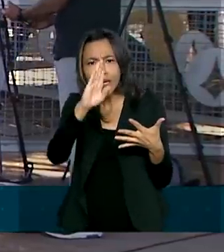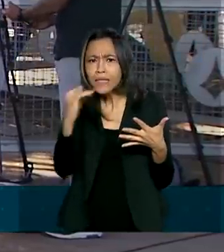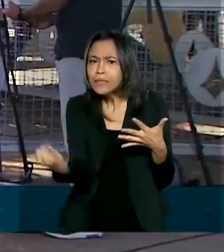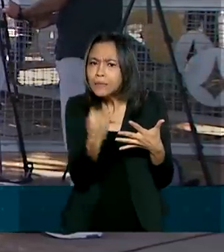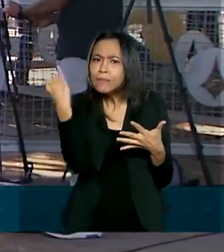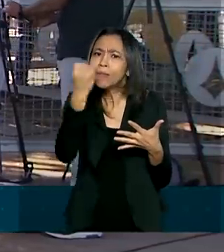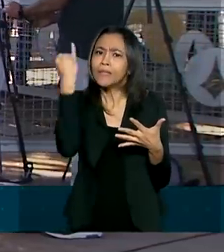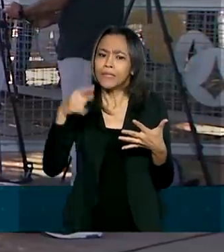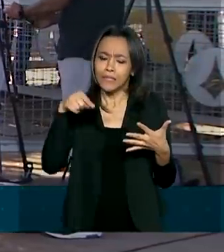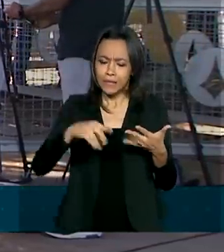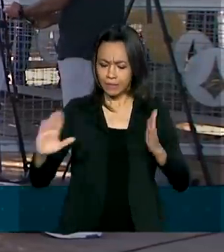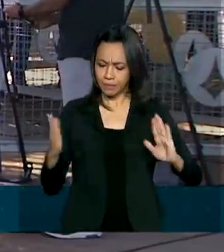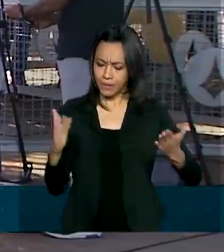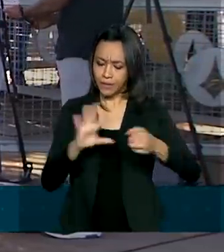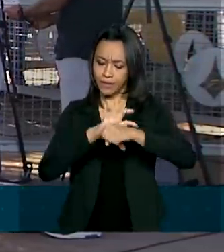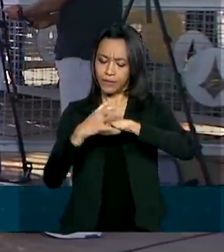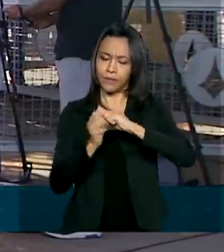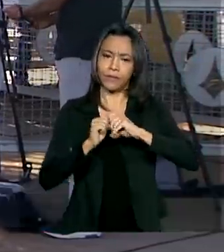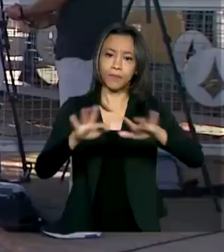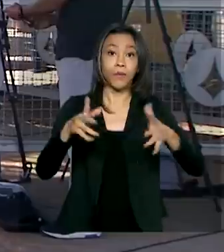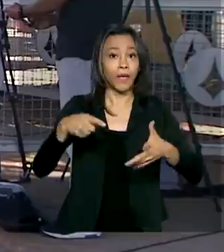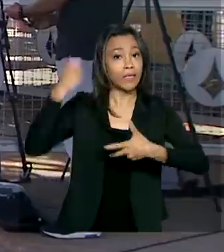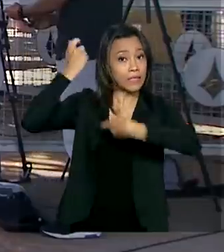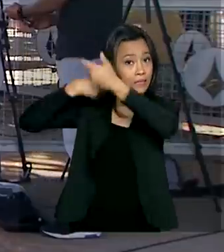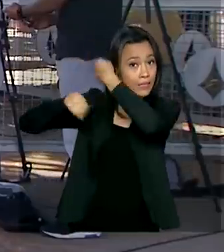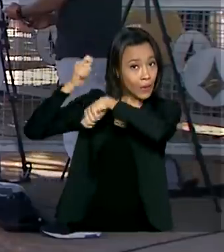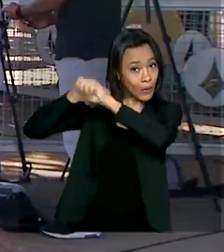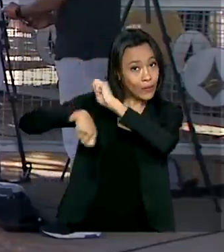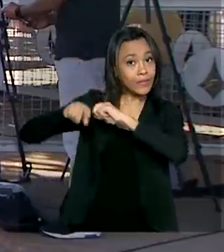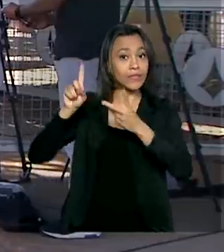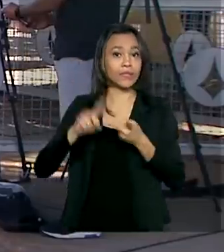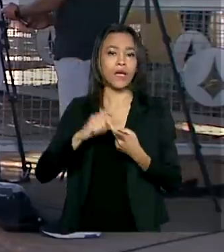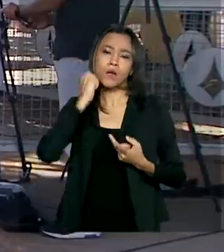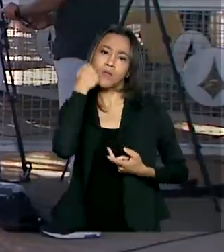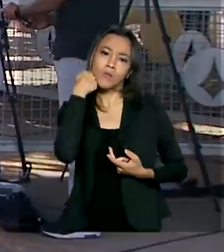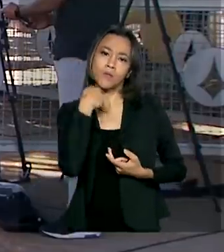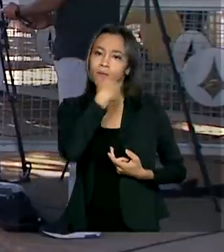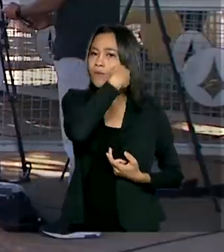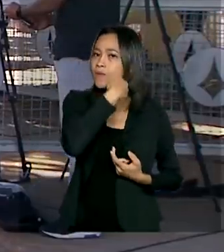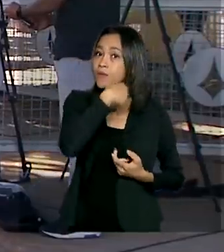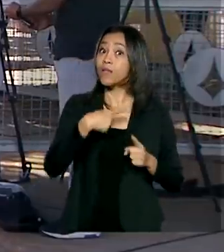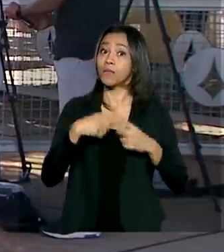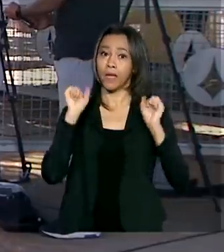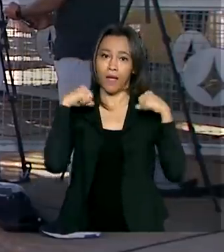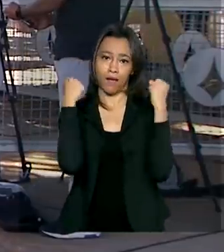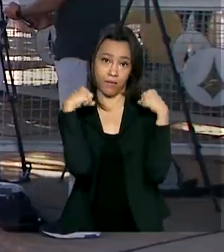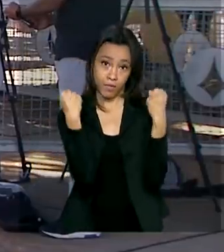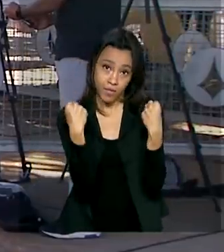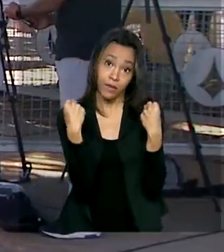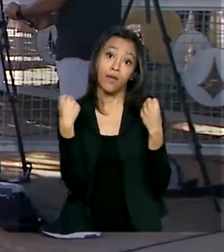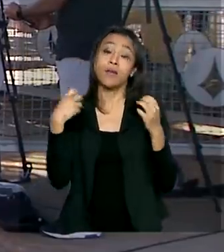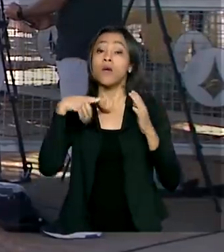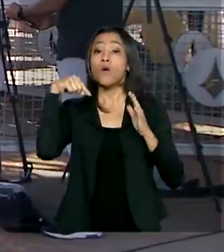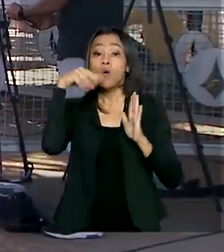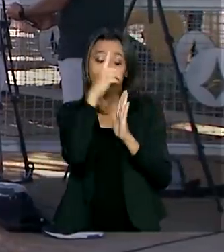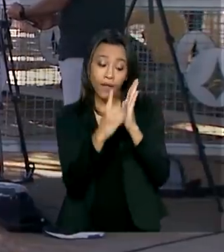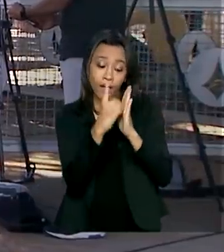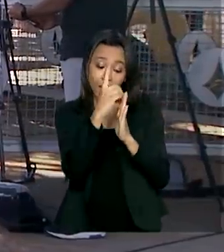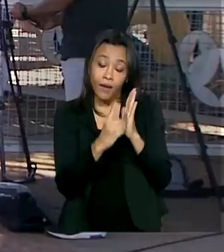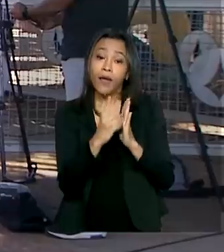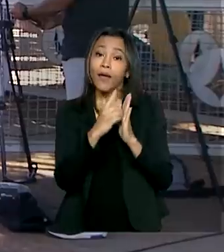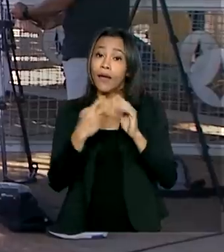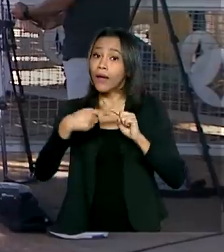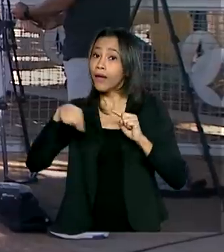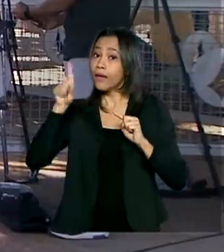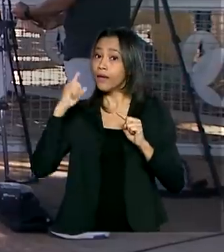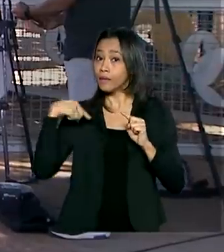a pandemia do novo coronavírus são salões de beleza, barbearias e academias. O decreto foi publicado nesta